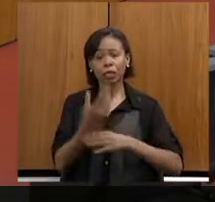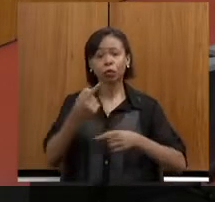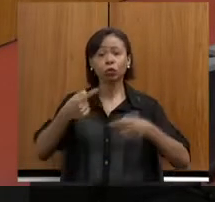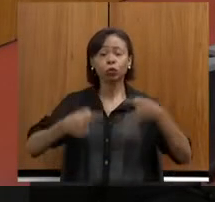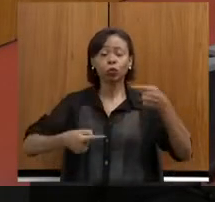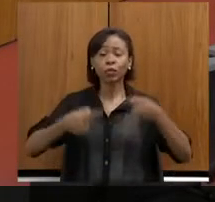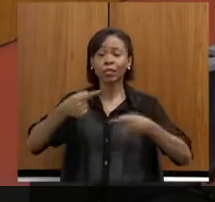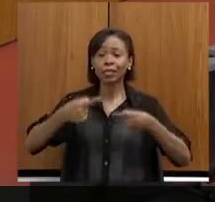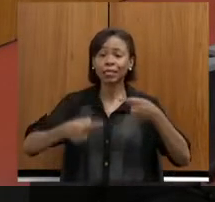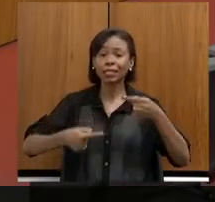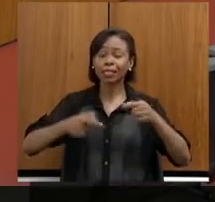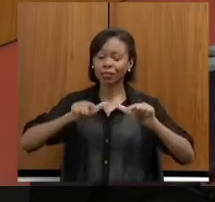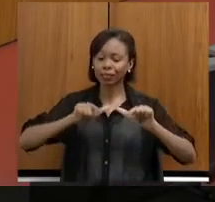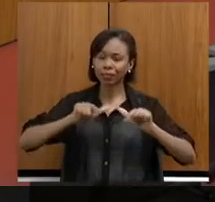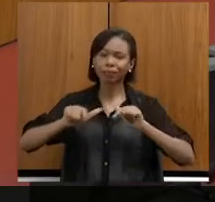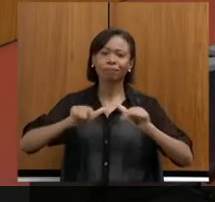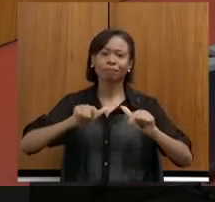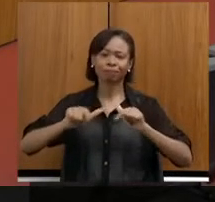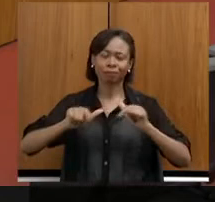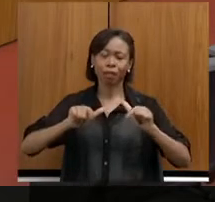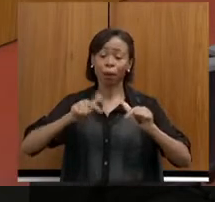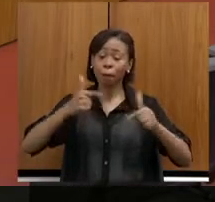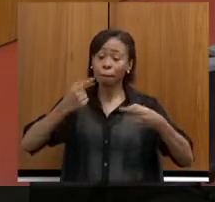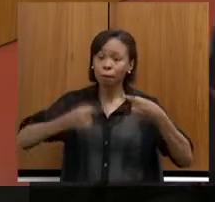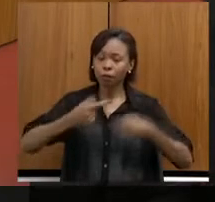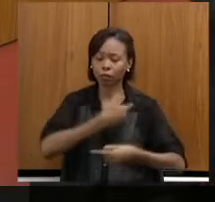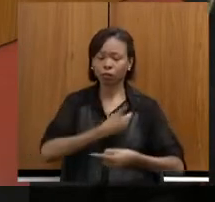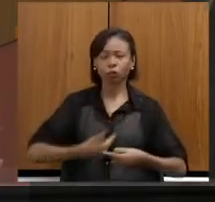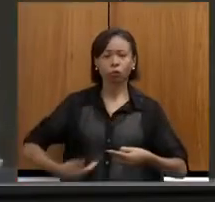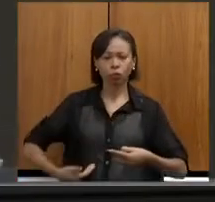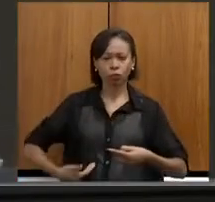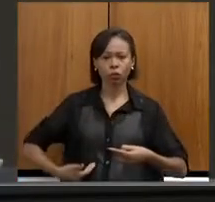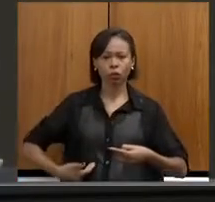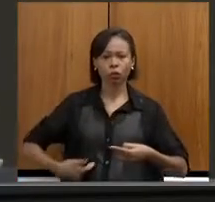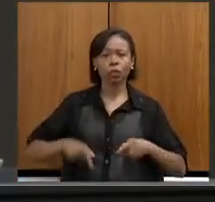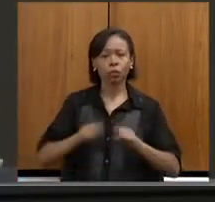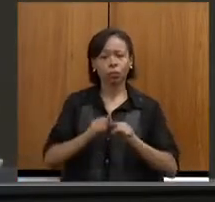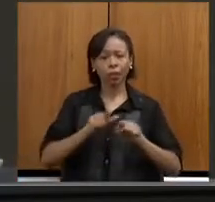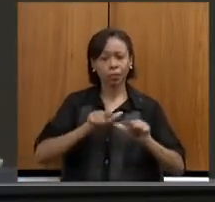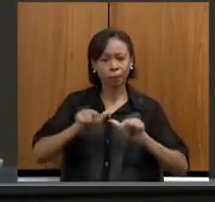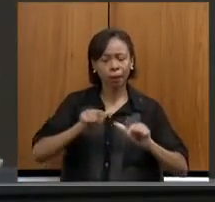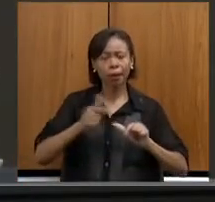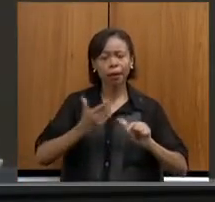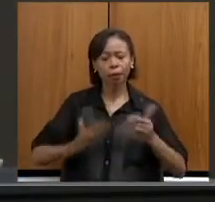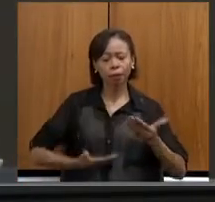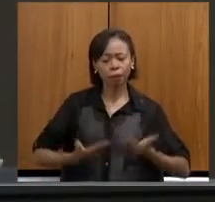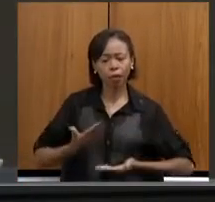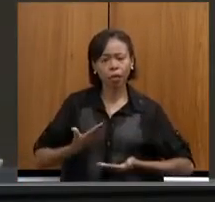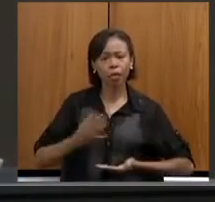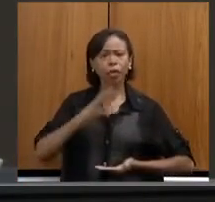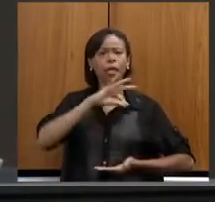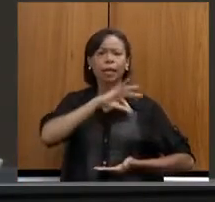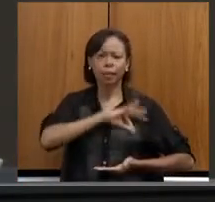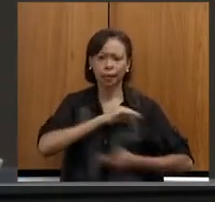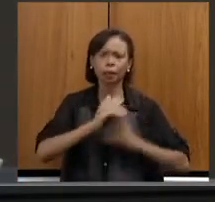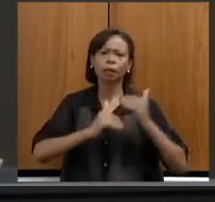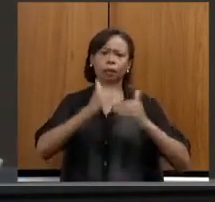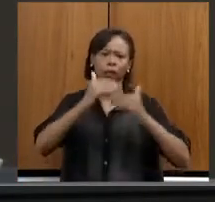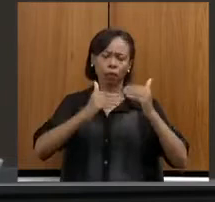trabalho, emprego e geração de renda. Agora eu quero fazer algumas